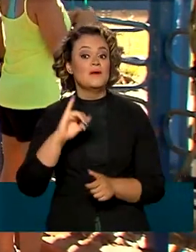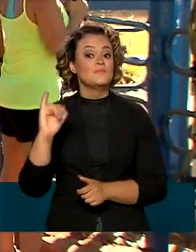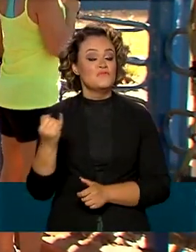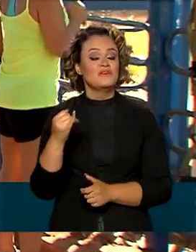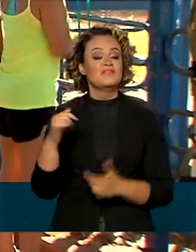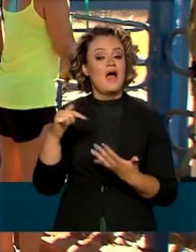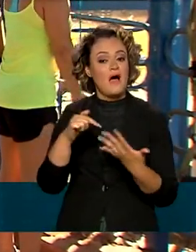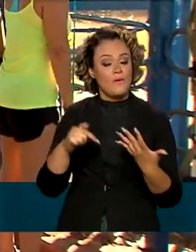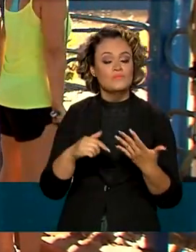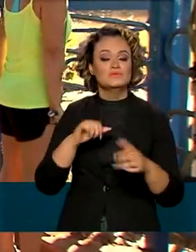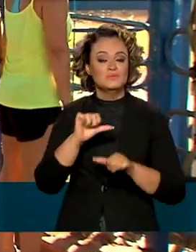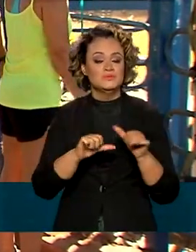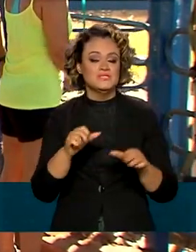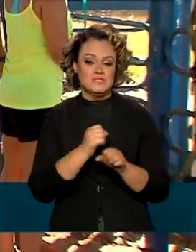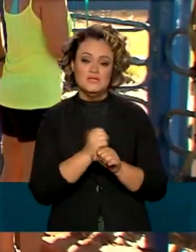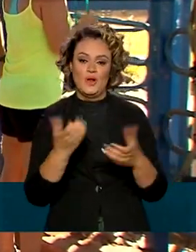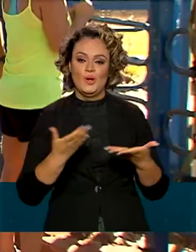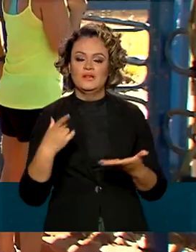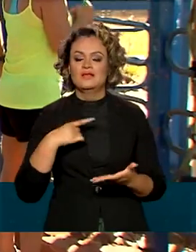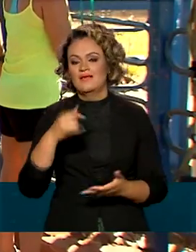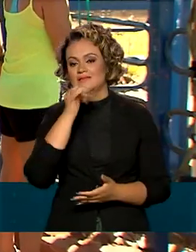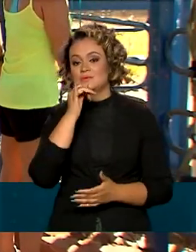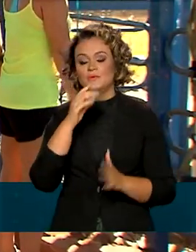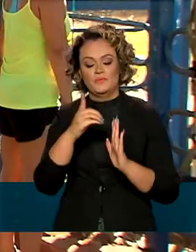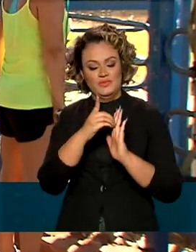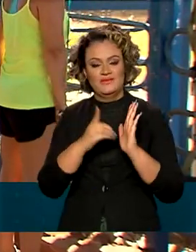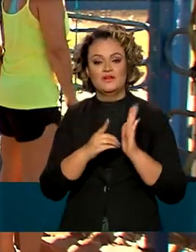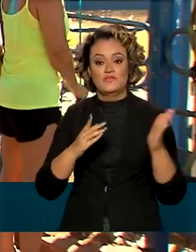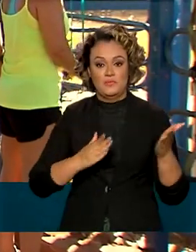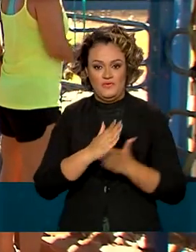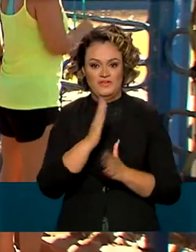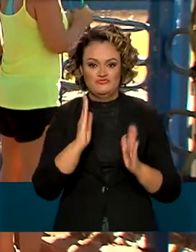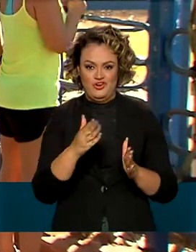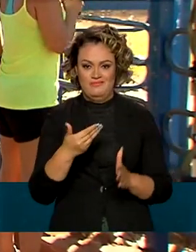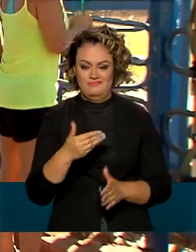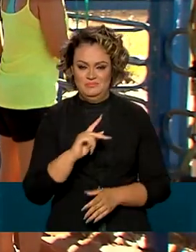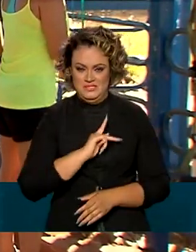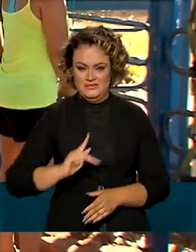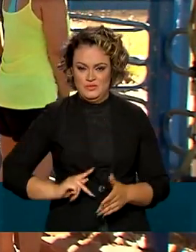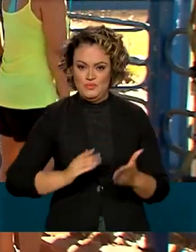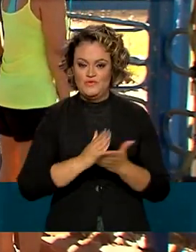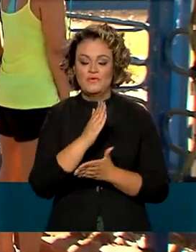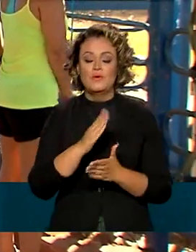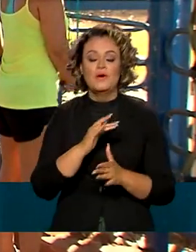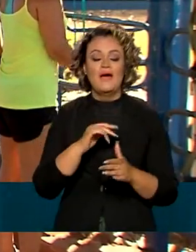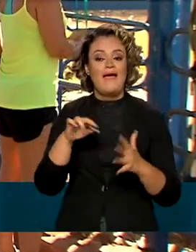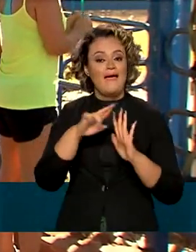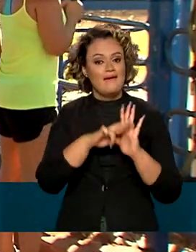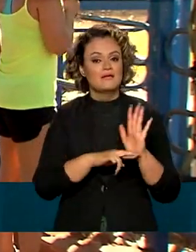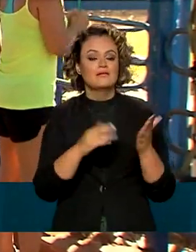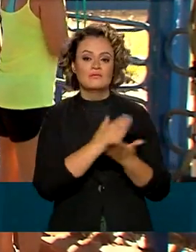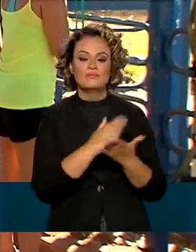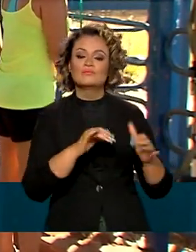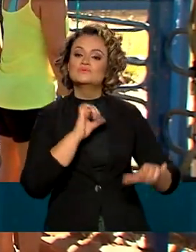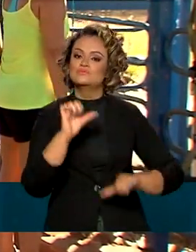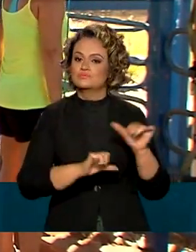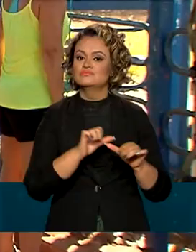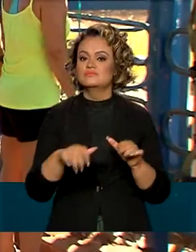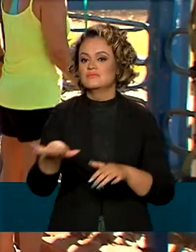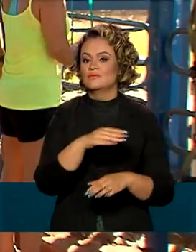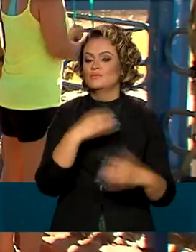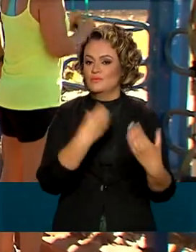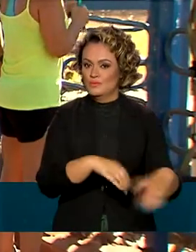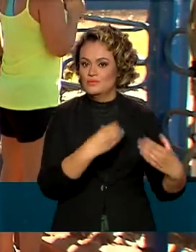algumas mudanças este ano. Um decreto sancionado pelo governo federal alterou algumas regras para concursos